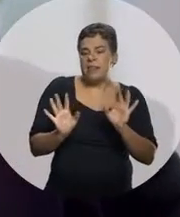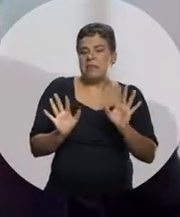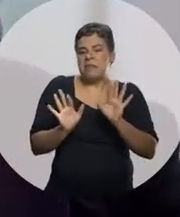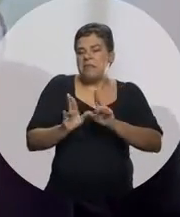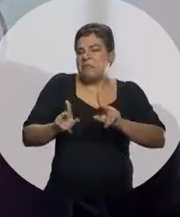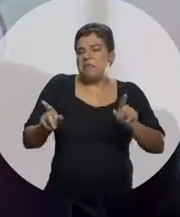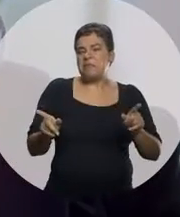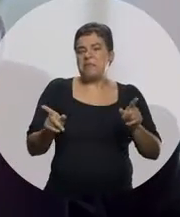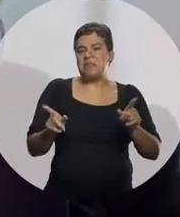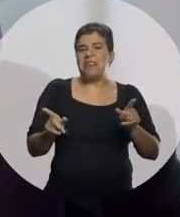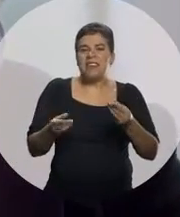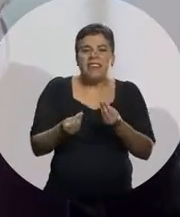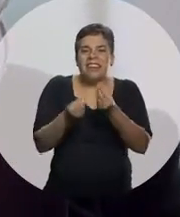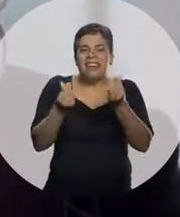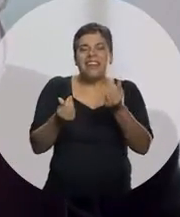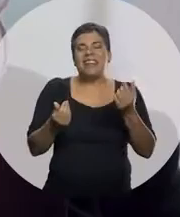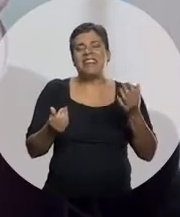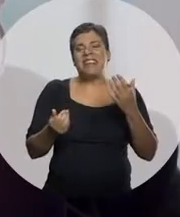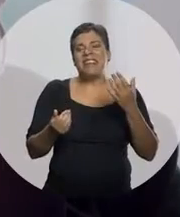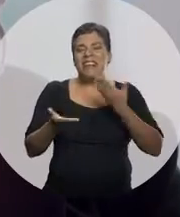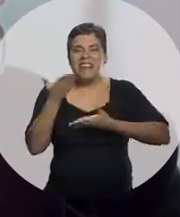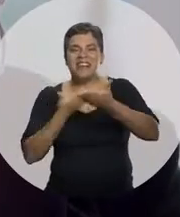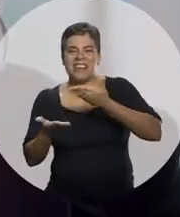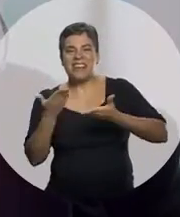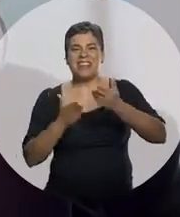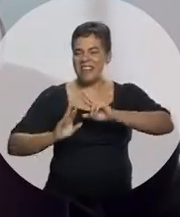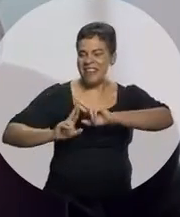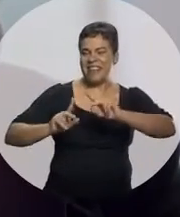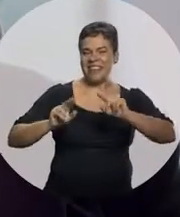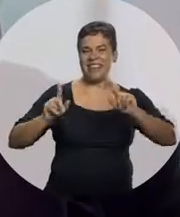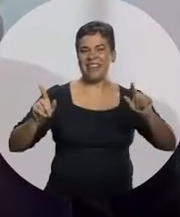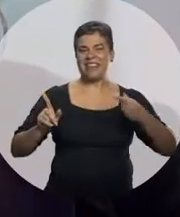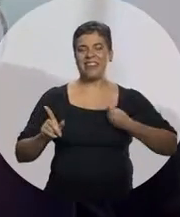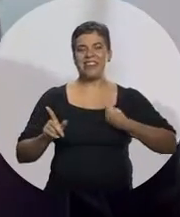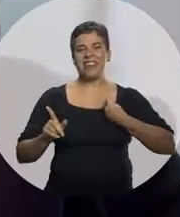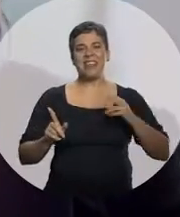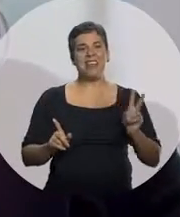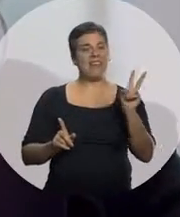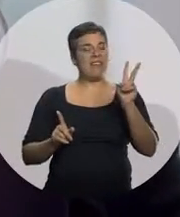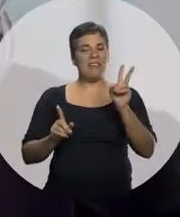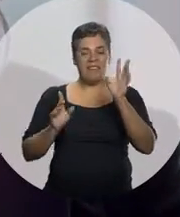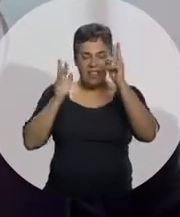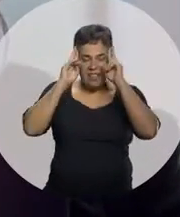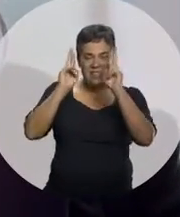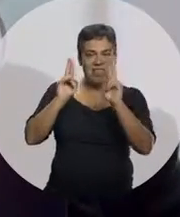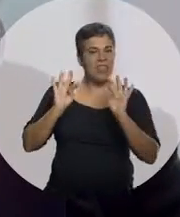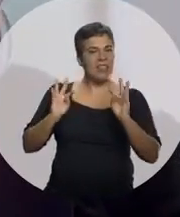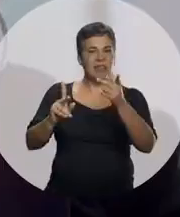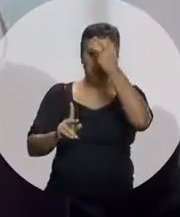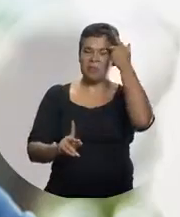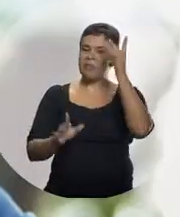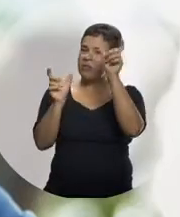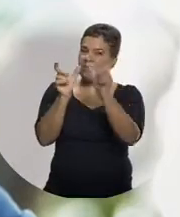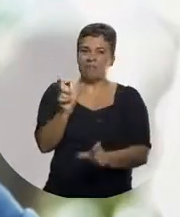e diferenças E o que traz a riqueza no mundo do trabalho É justamente valorizar todas as pessoas como